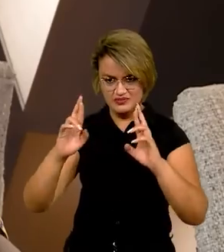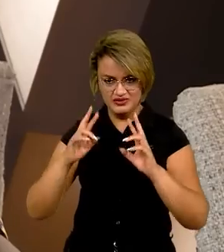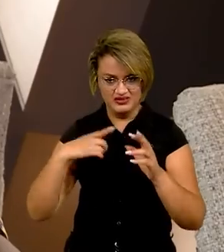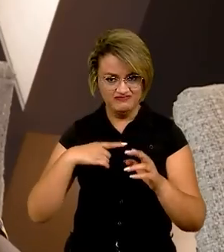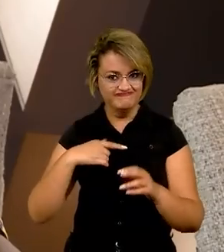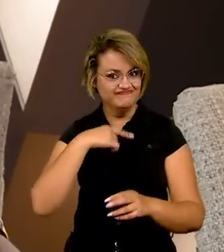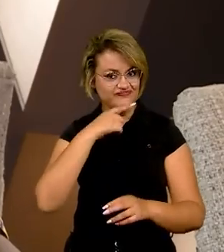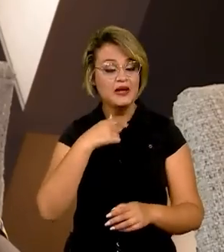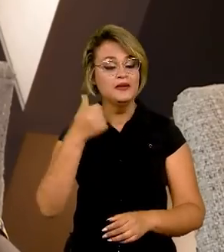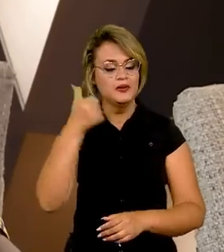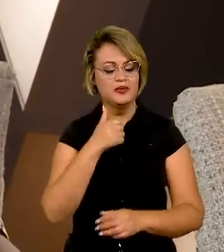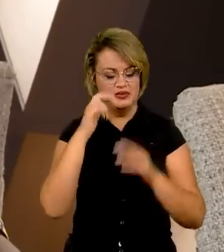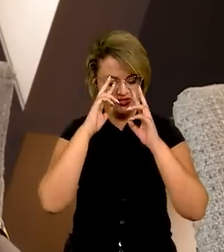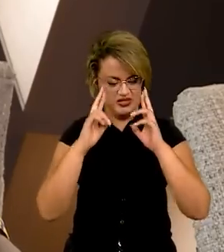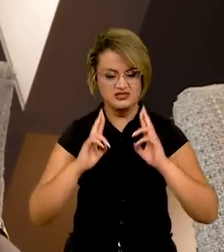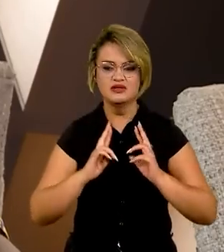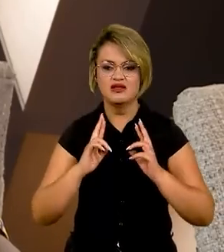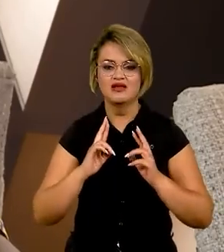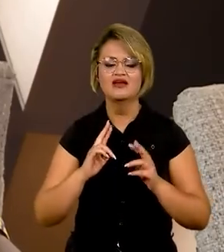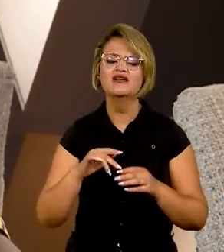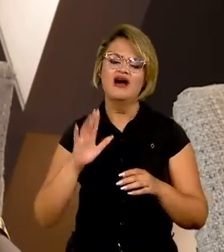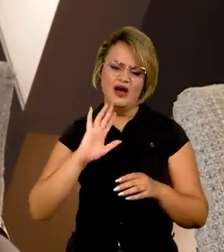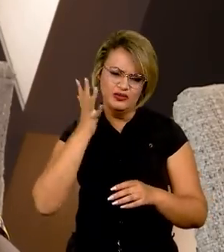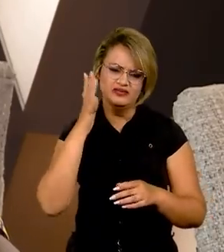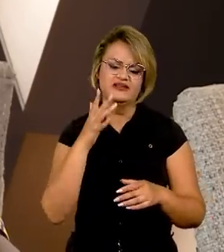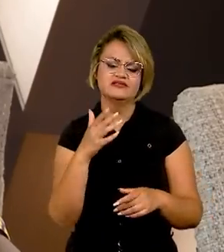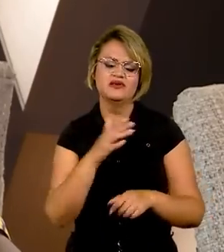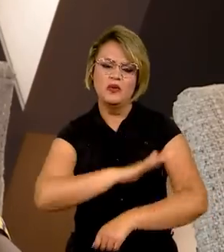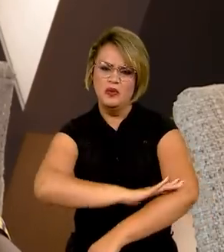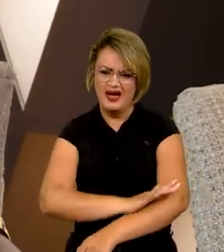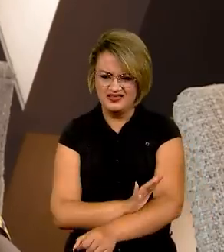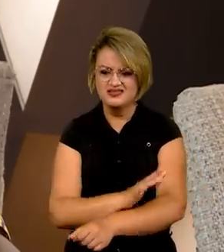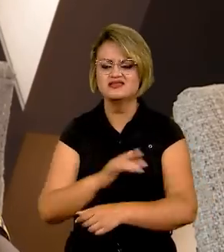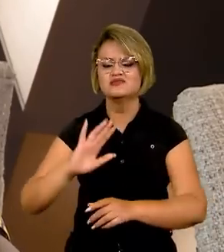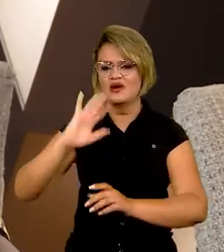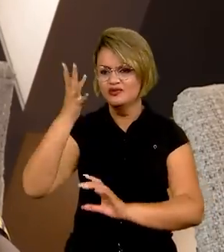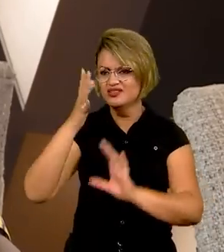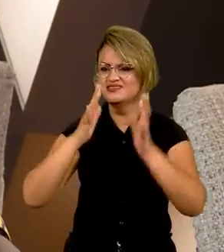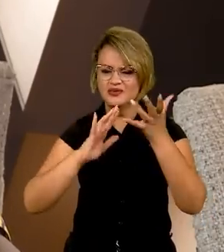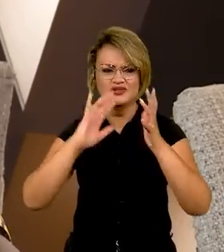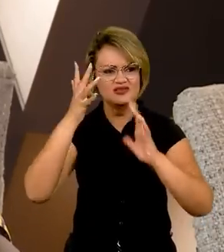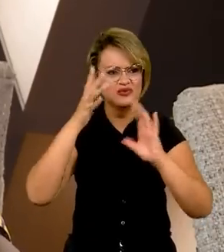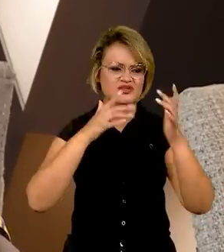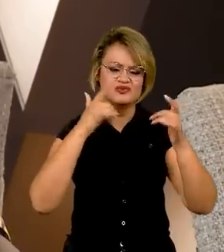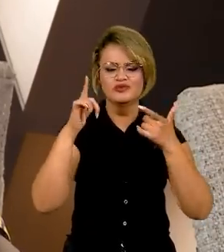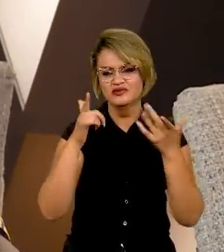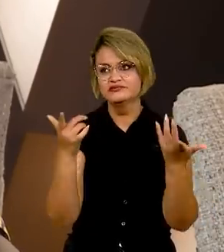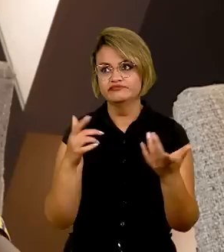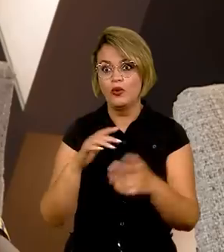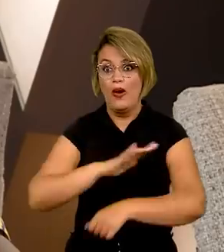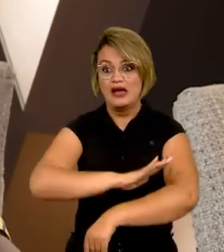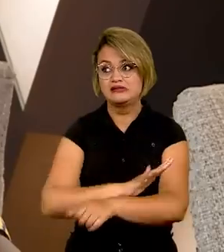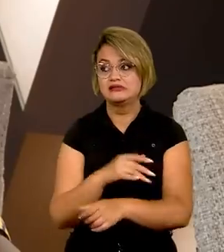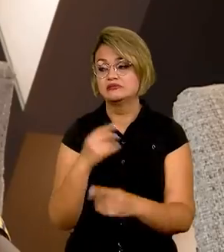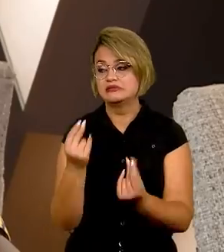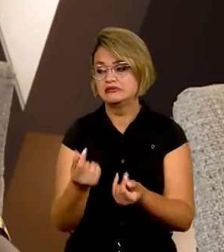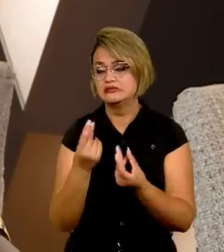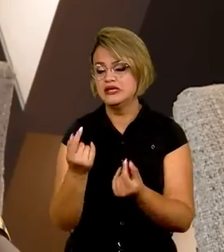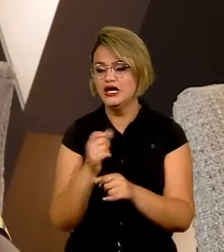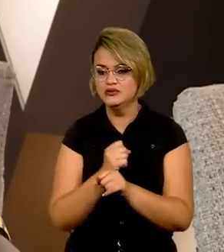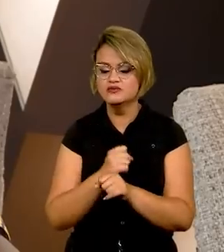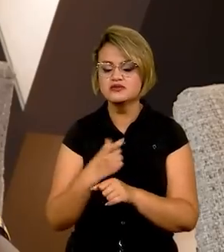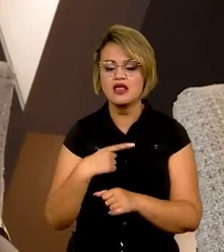existe a questão racial? Sim, existe. É crônica, é patológica, é endêmica, é prolongada,